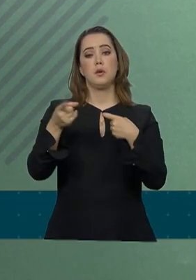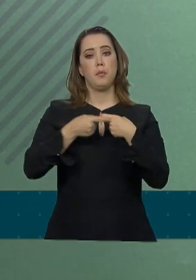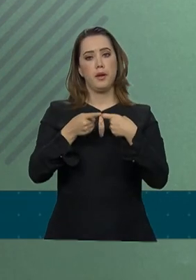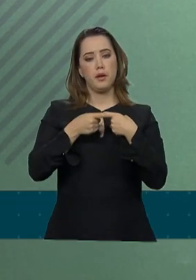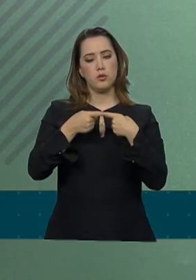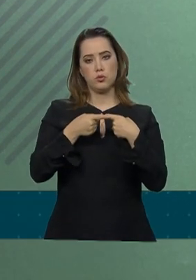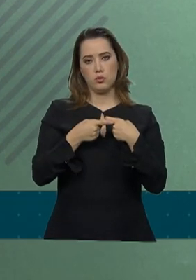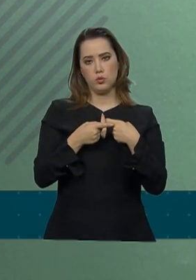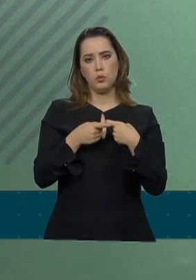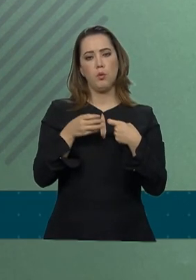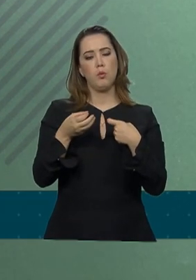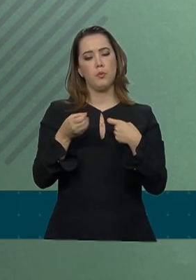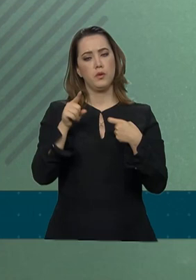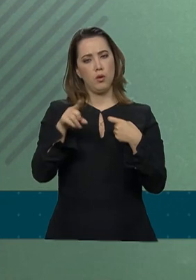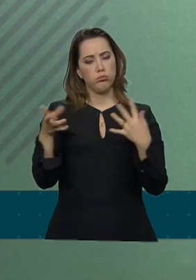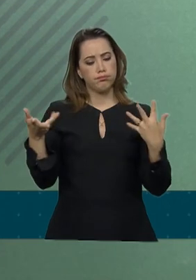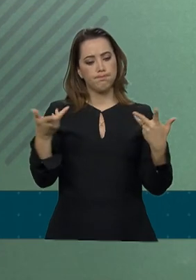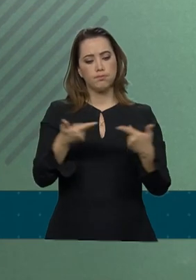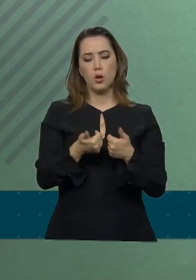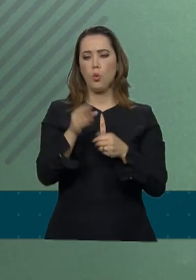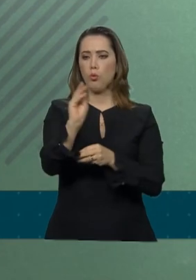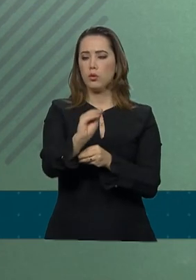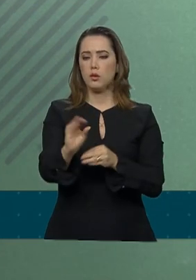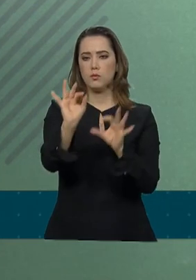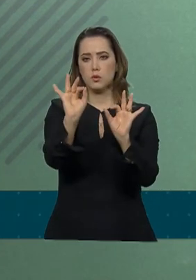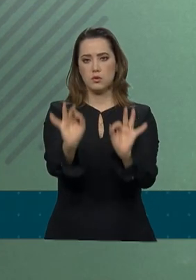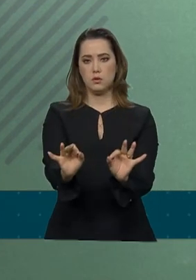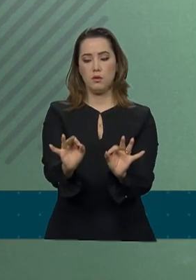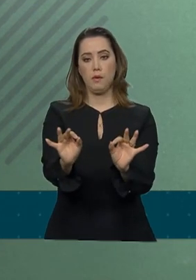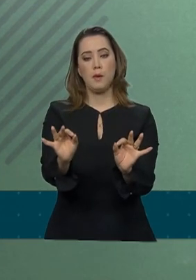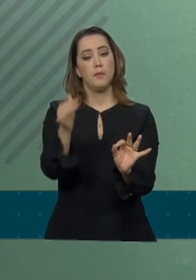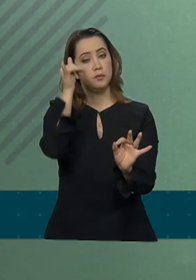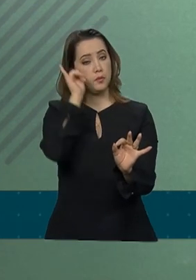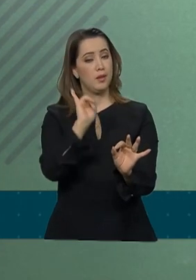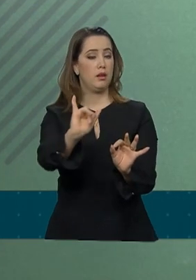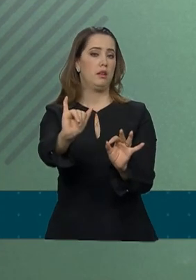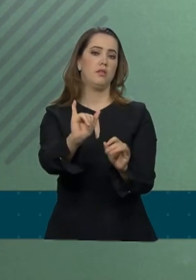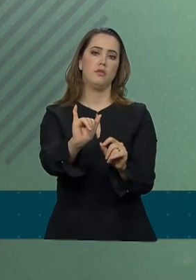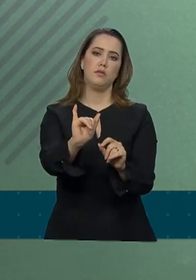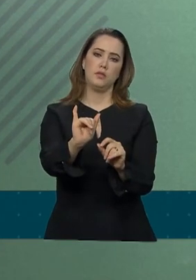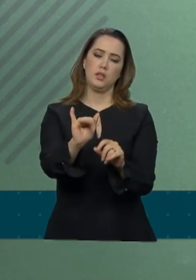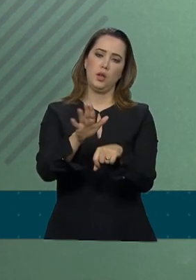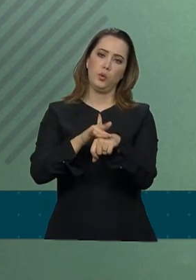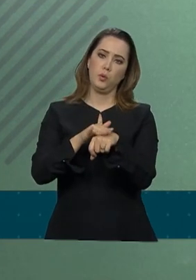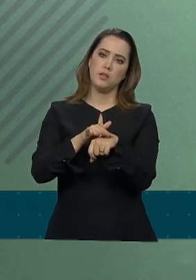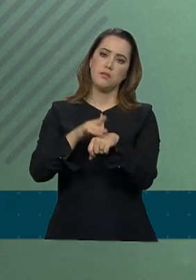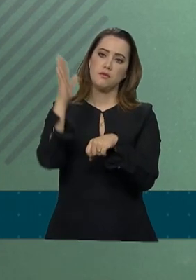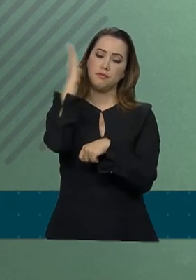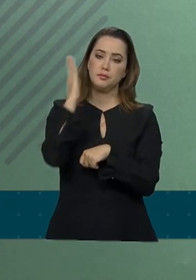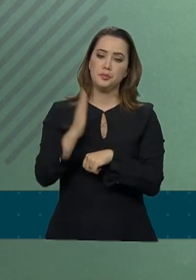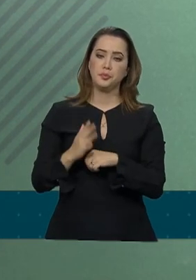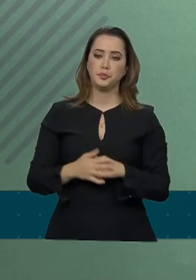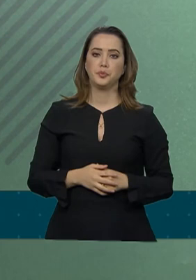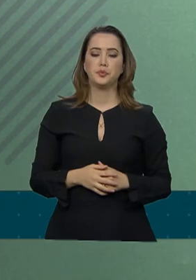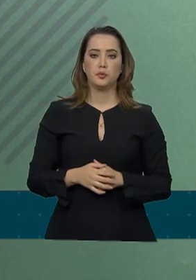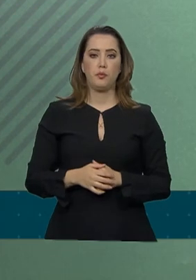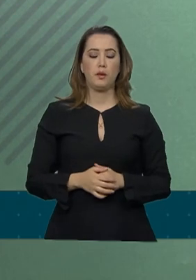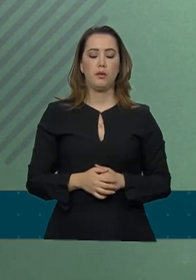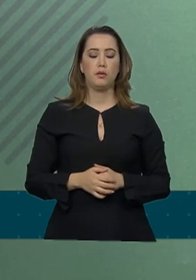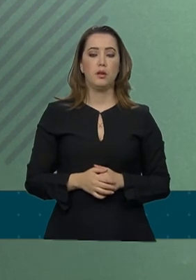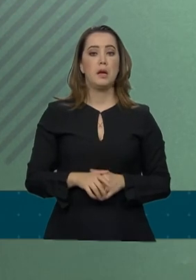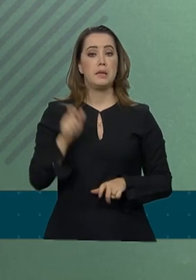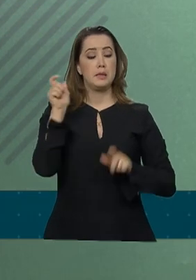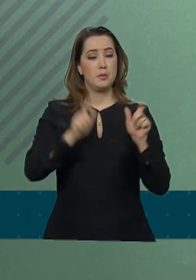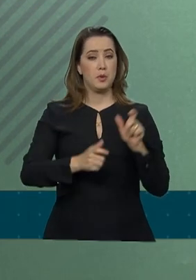de qualidade, tratamento adequado e prevenção de doenças no Brasil. As pessoas que